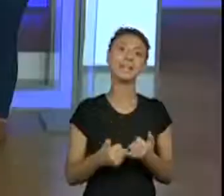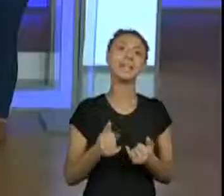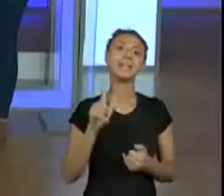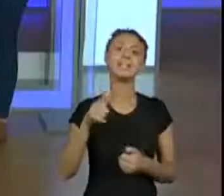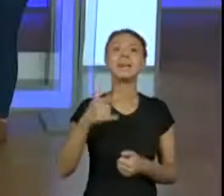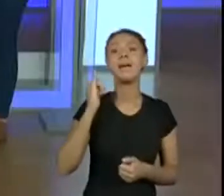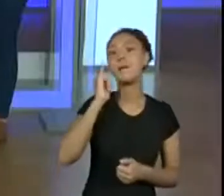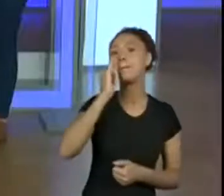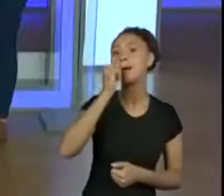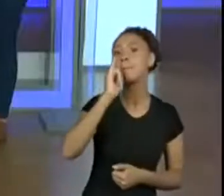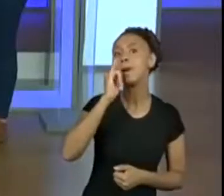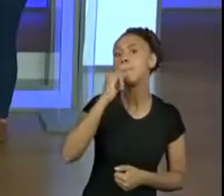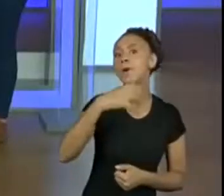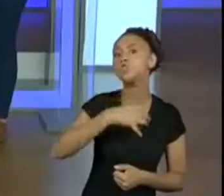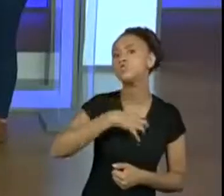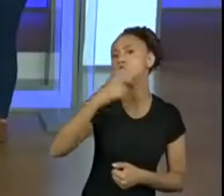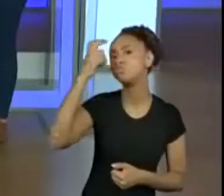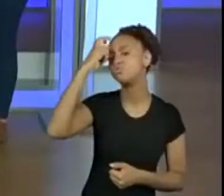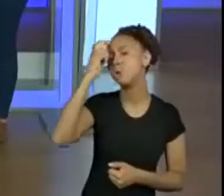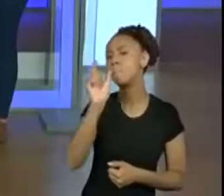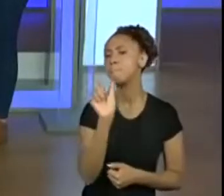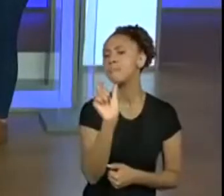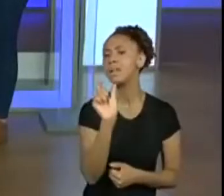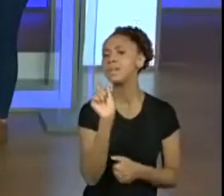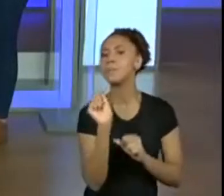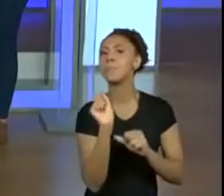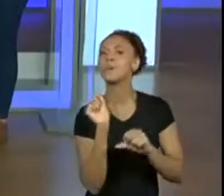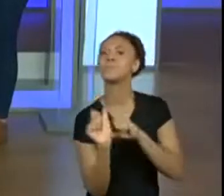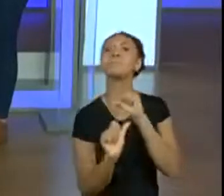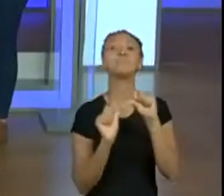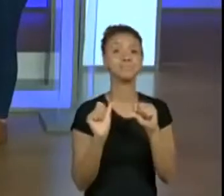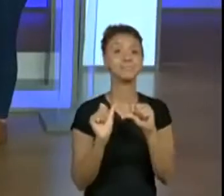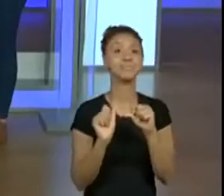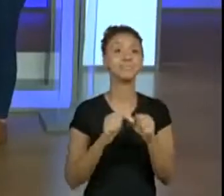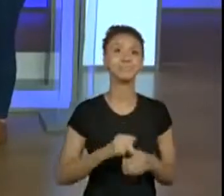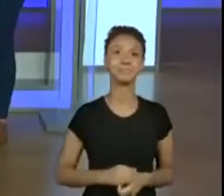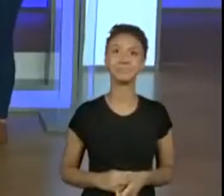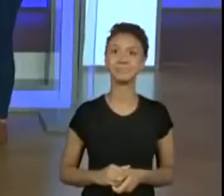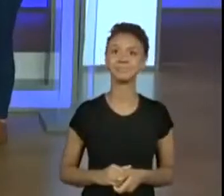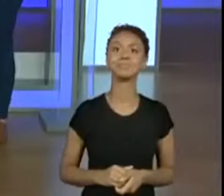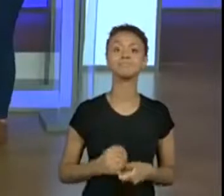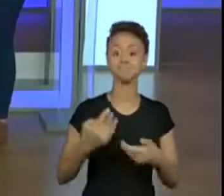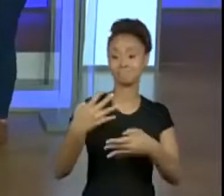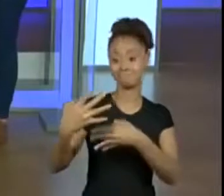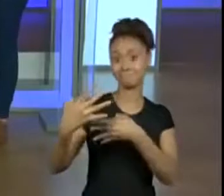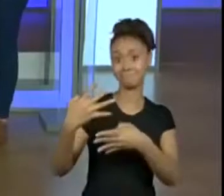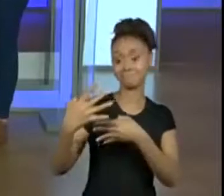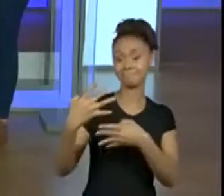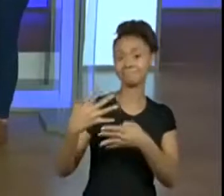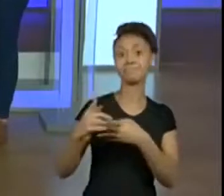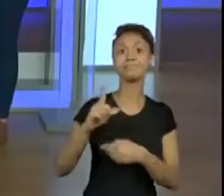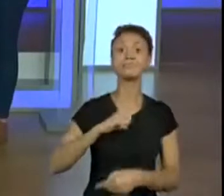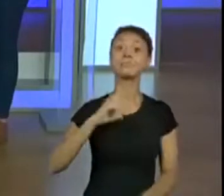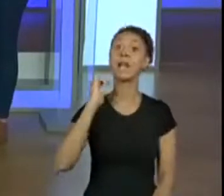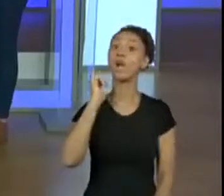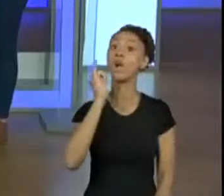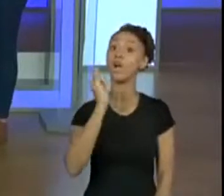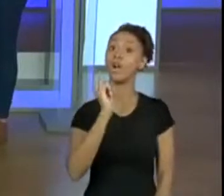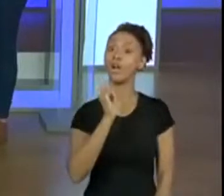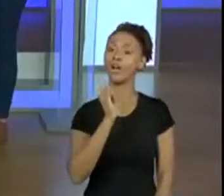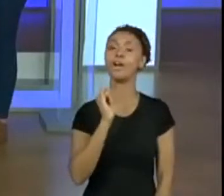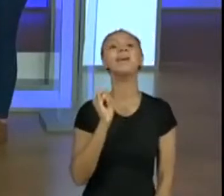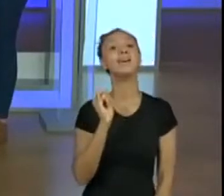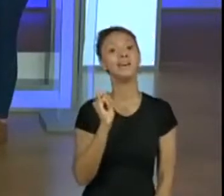oral. Uma detalhe de uma palavra, a gente já pode dizer que houve. Como essas quadrinhas são recitadas oralmente, as pessoas,